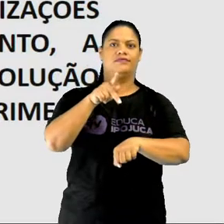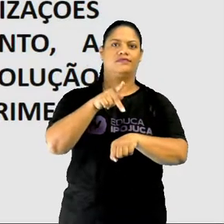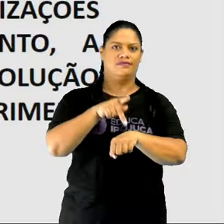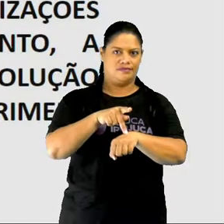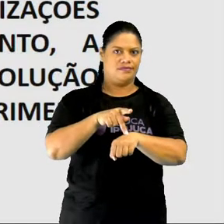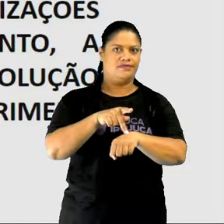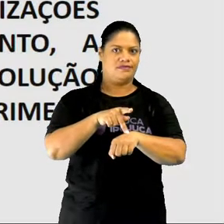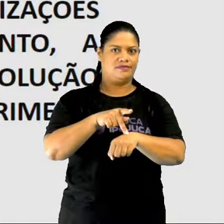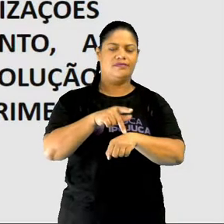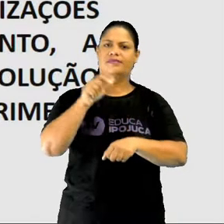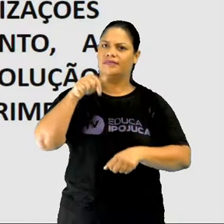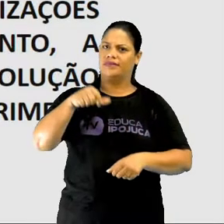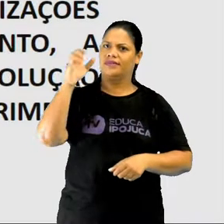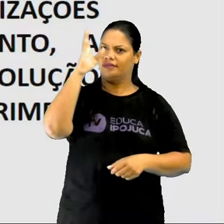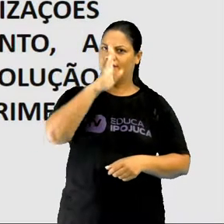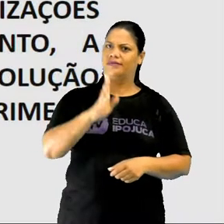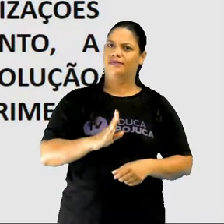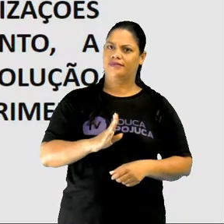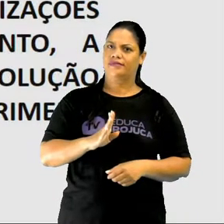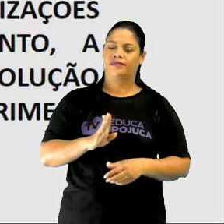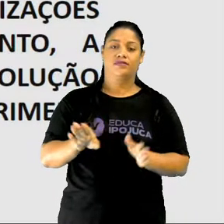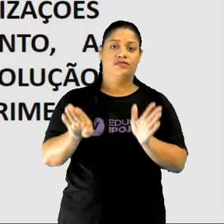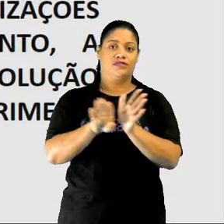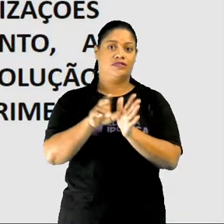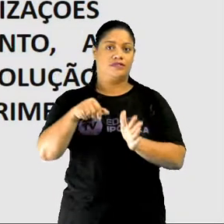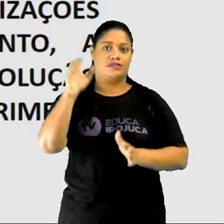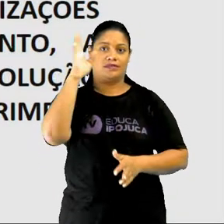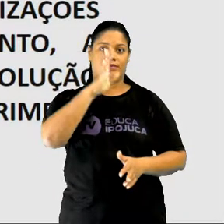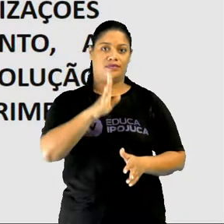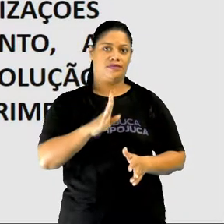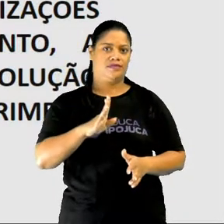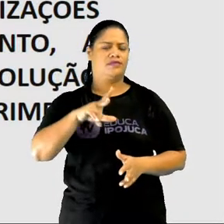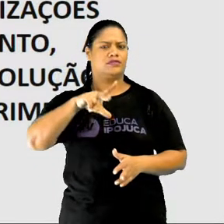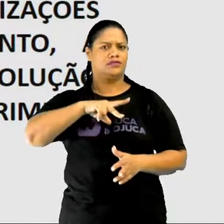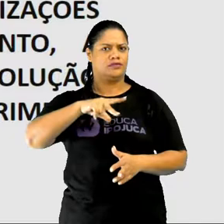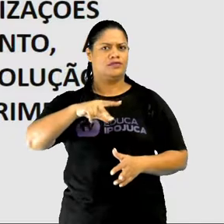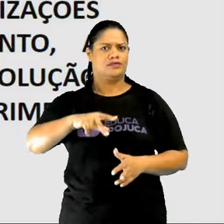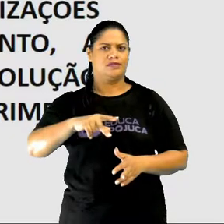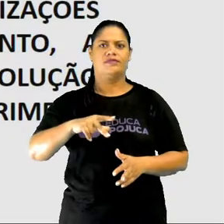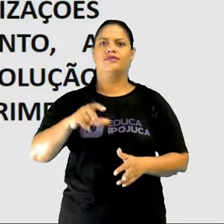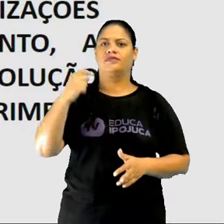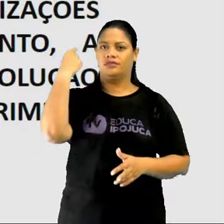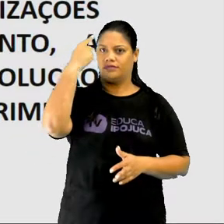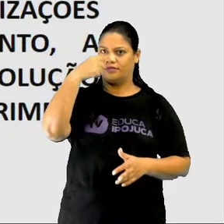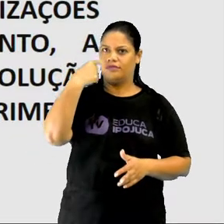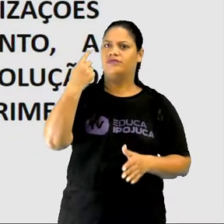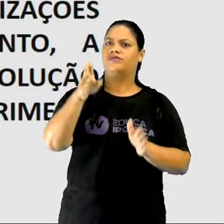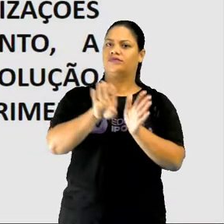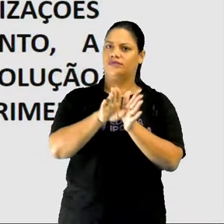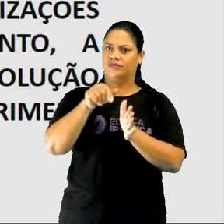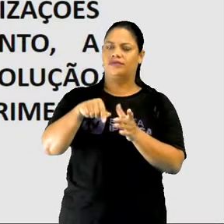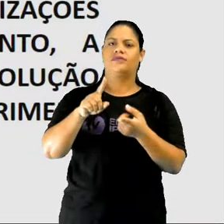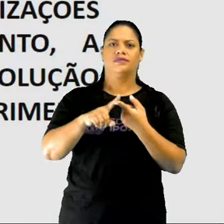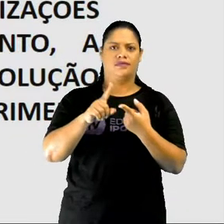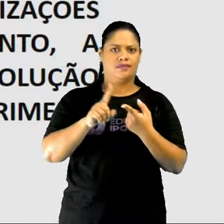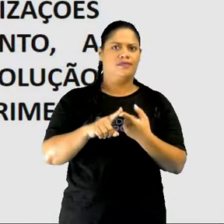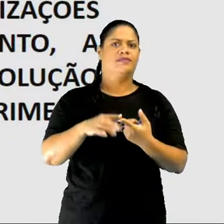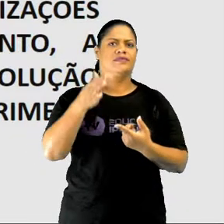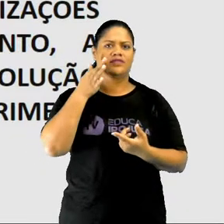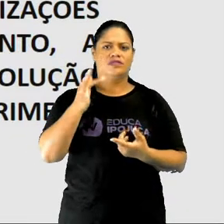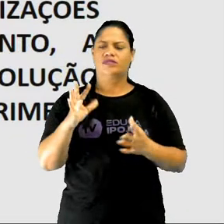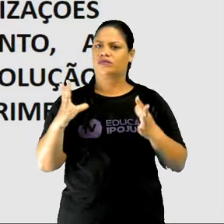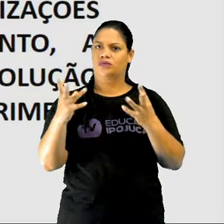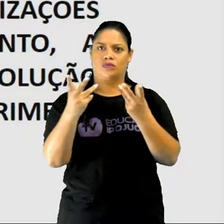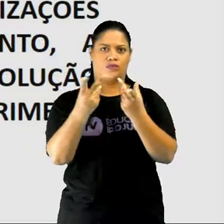principalmente aqui no Brasil. Quando eles chegaram aqui no Brasil, os portugueses, espanhóis que também chegaram aqui, franceses,